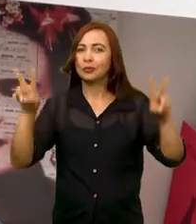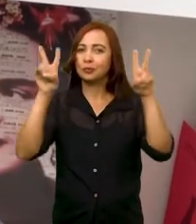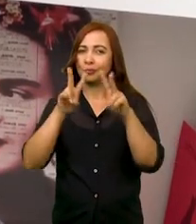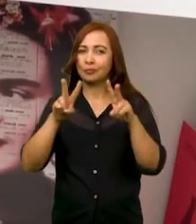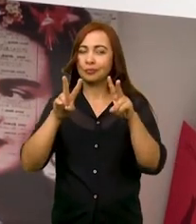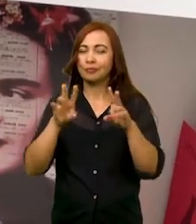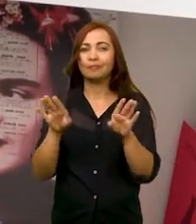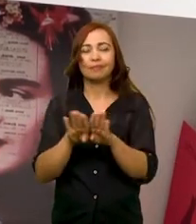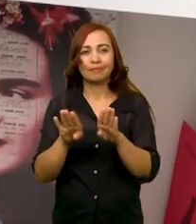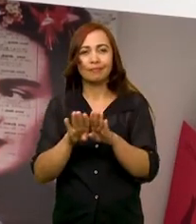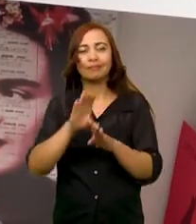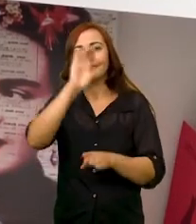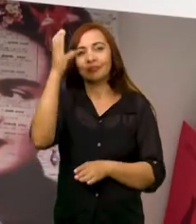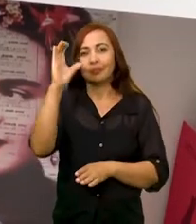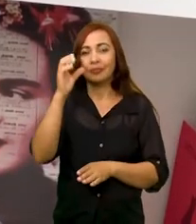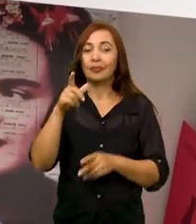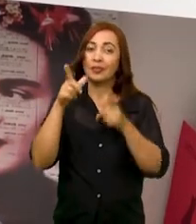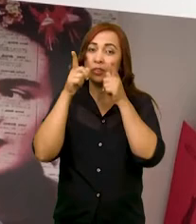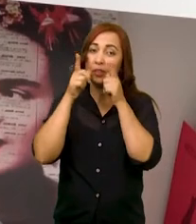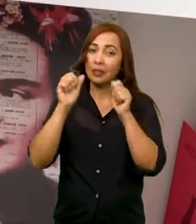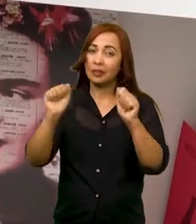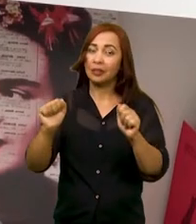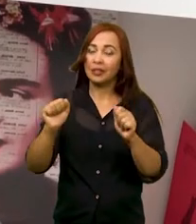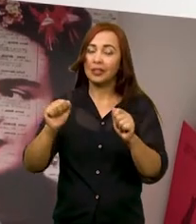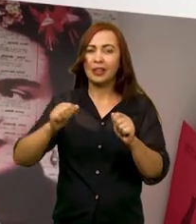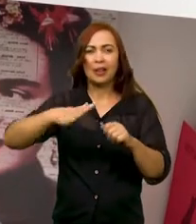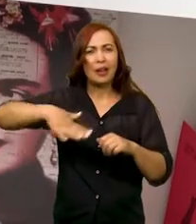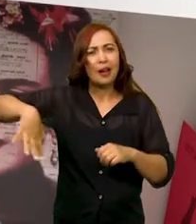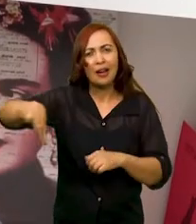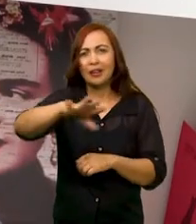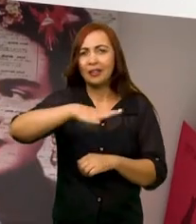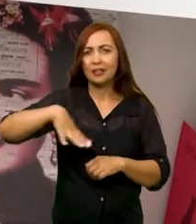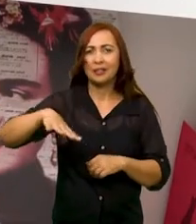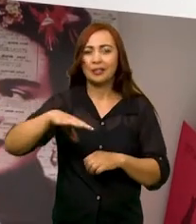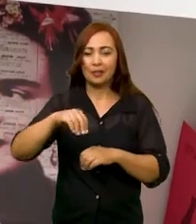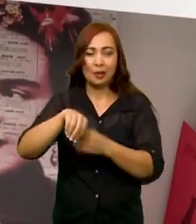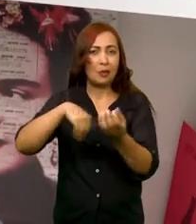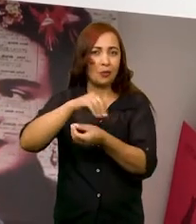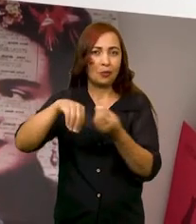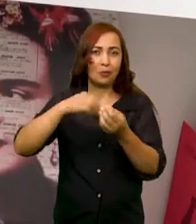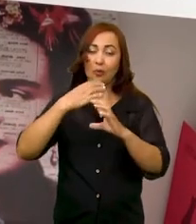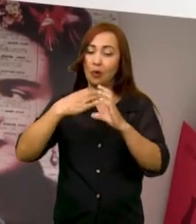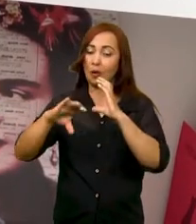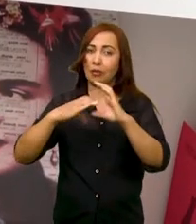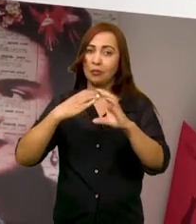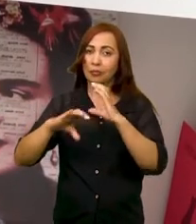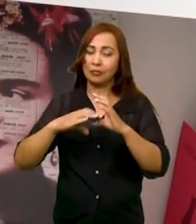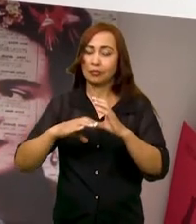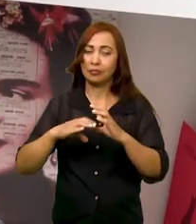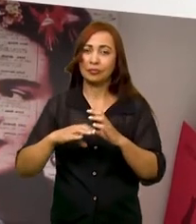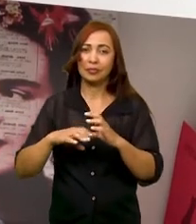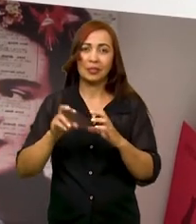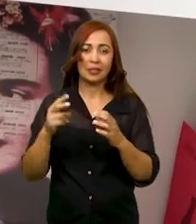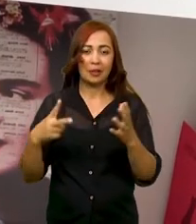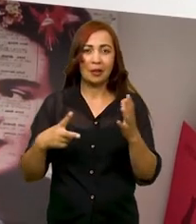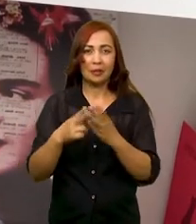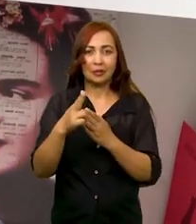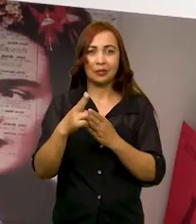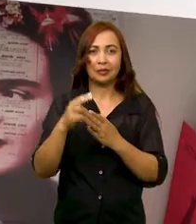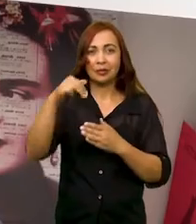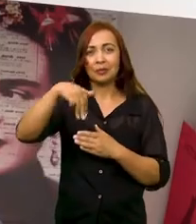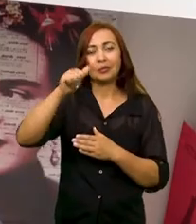disso, a ciência linguística ou qualquer outra área que envolva o campo da comunicação, se assim recortar o meme,